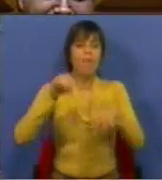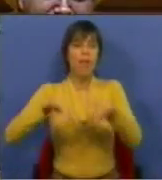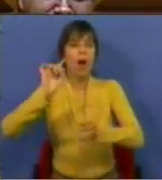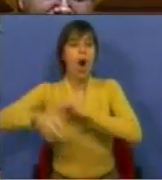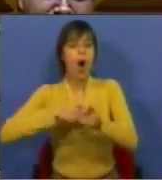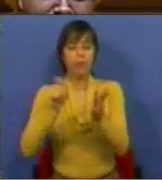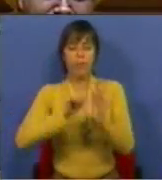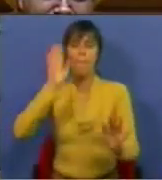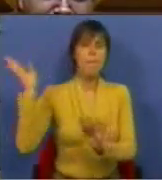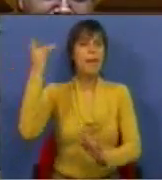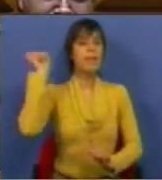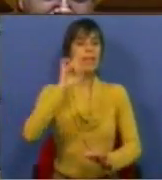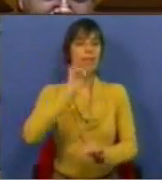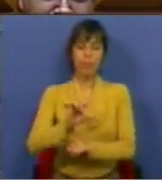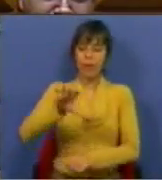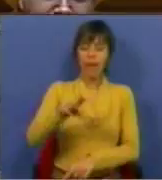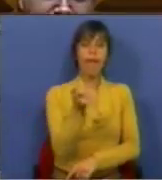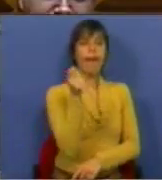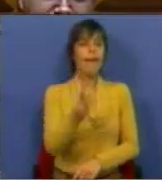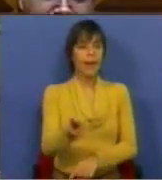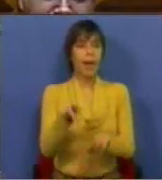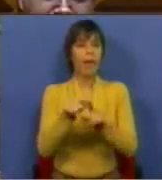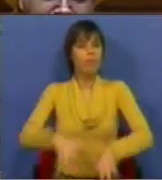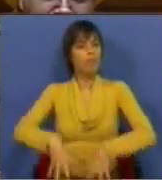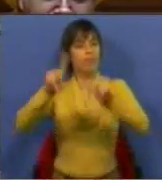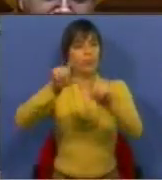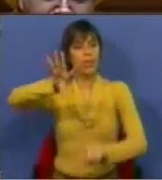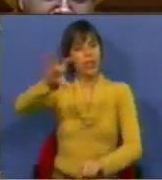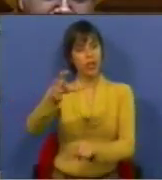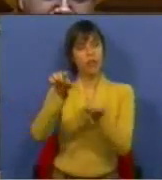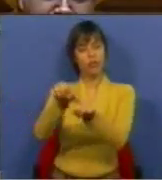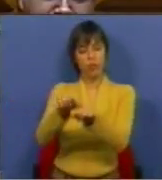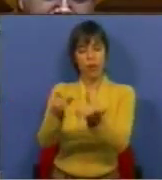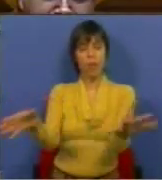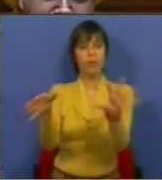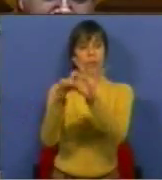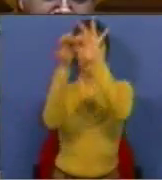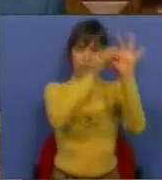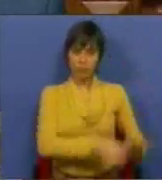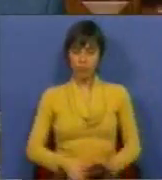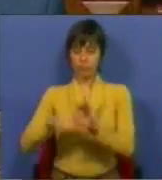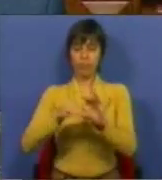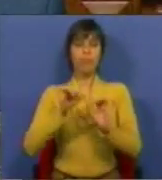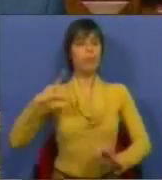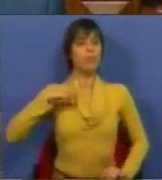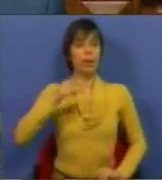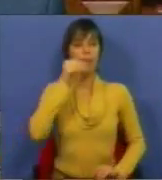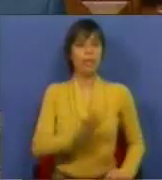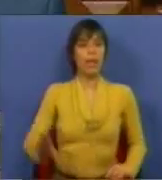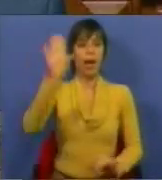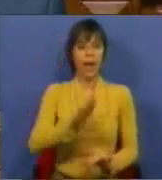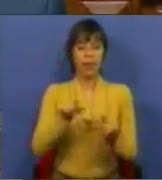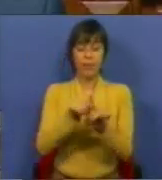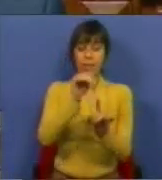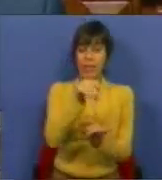o aspecto mais importante do CREAN, que é o desenvolvimento regional, que é a coesão territorial de Portugal. E